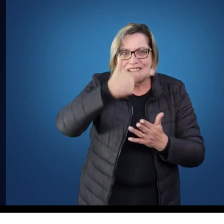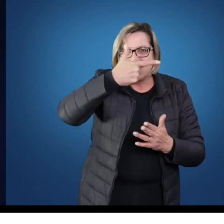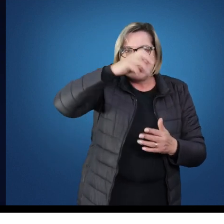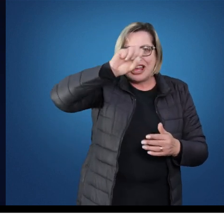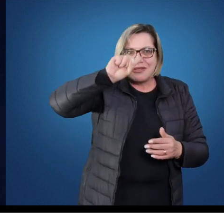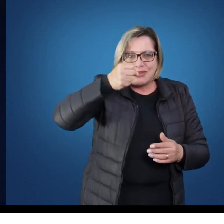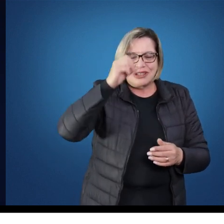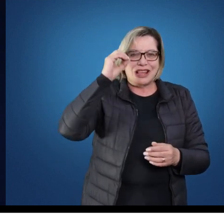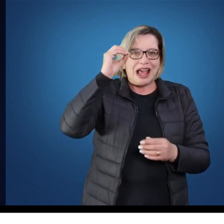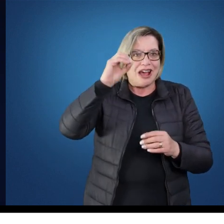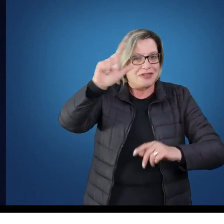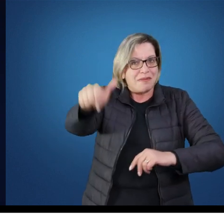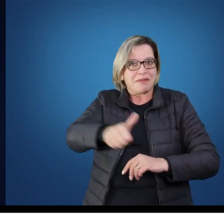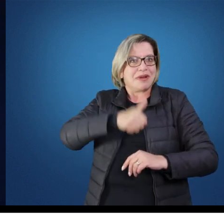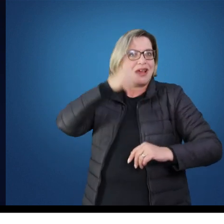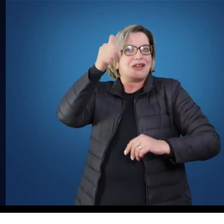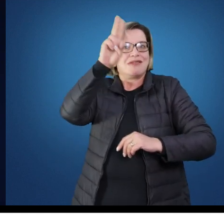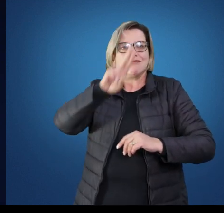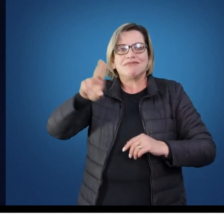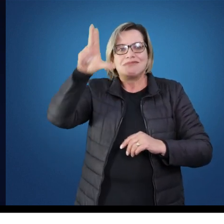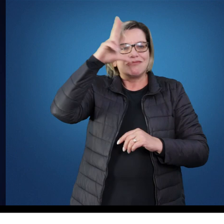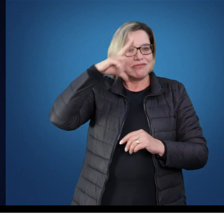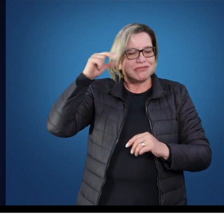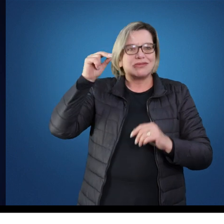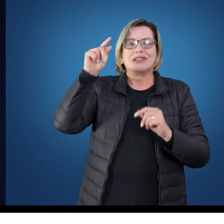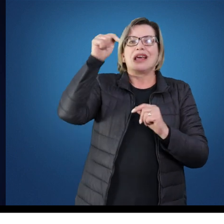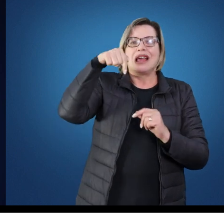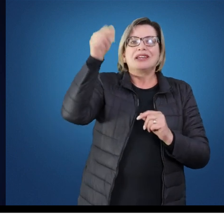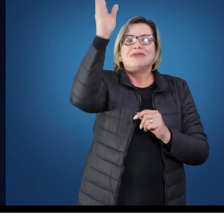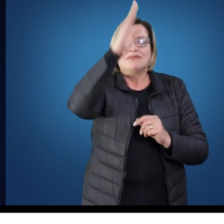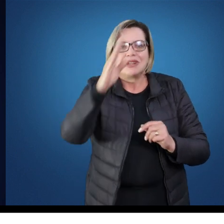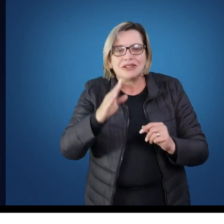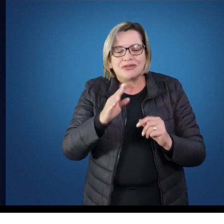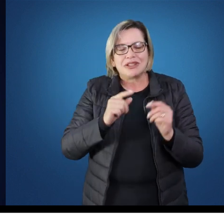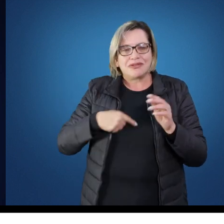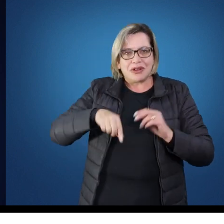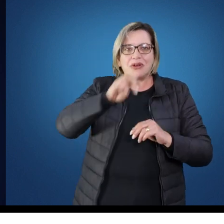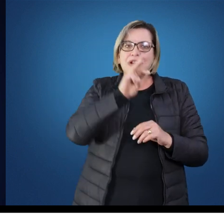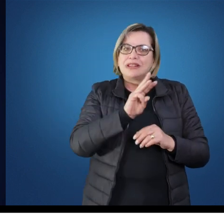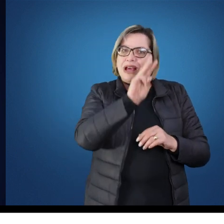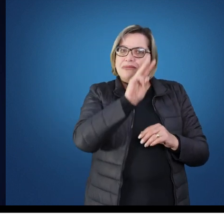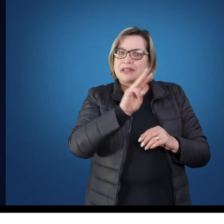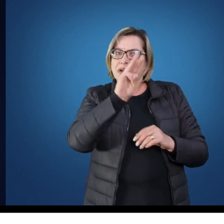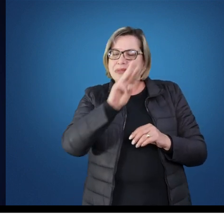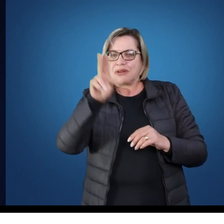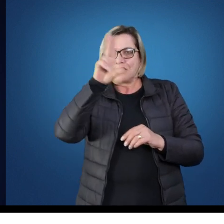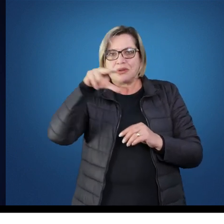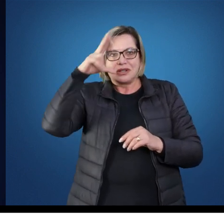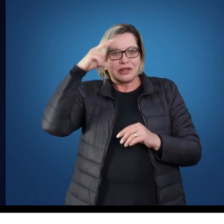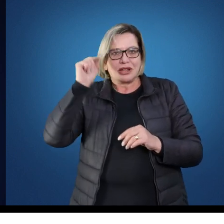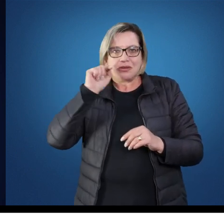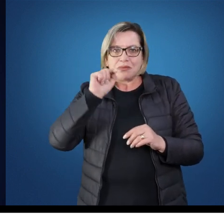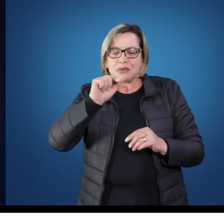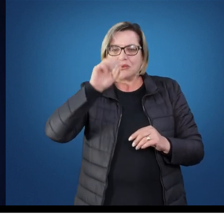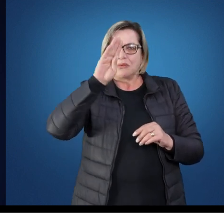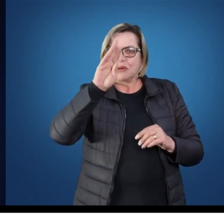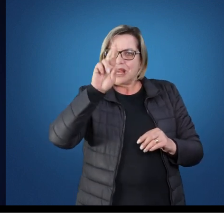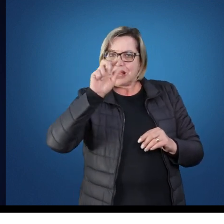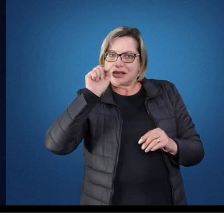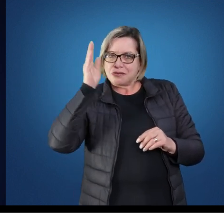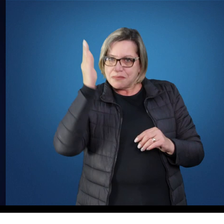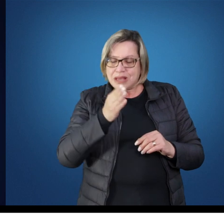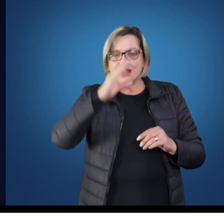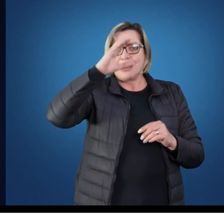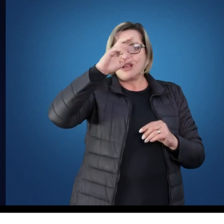universidade do país? Acesse www.unicentro.br barra cursos e conheça ainda mais sobre os cursos que a